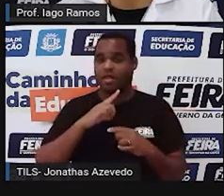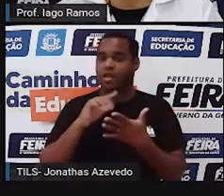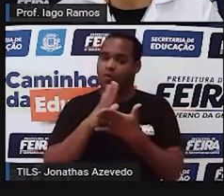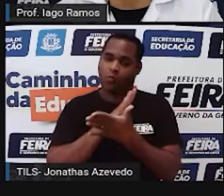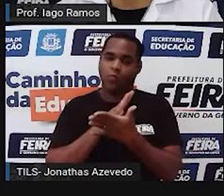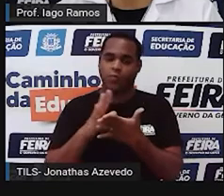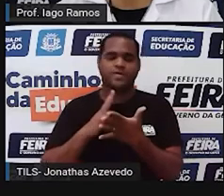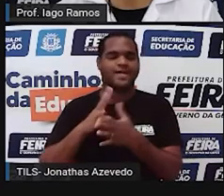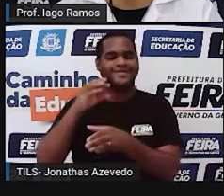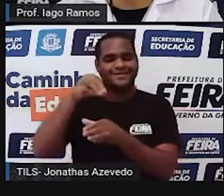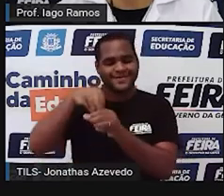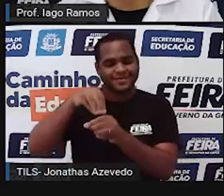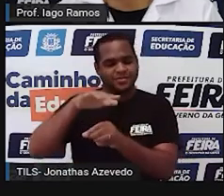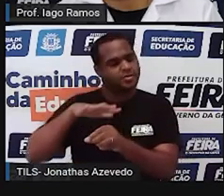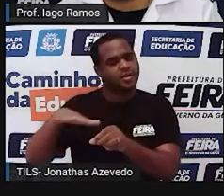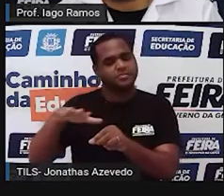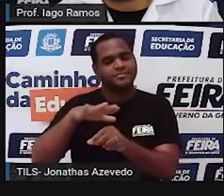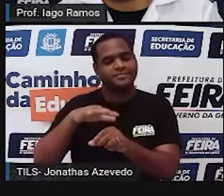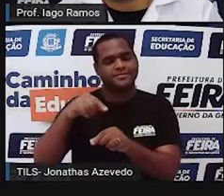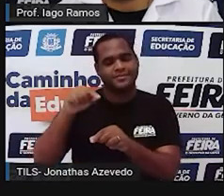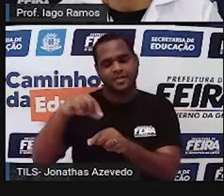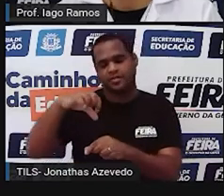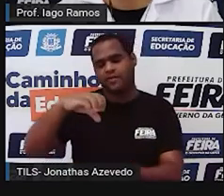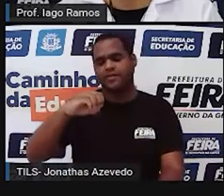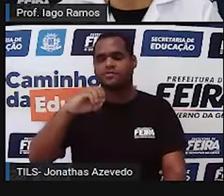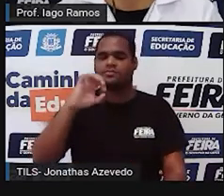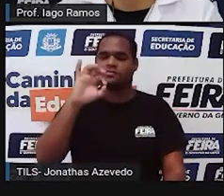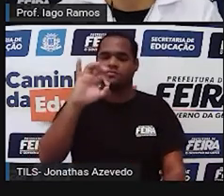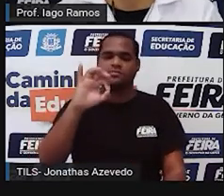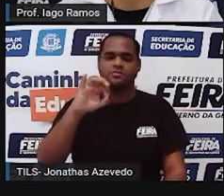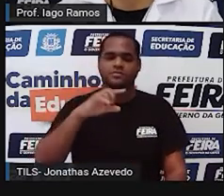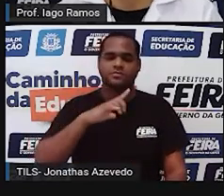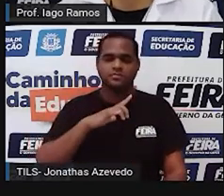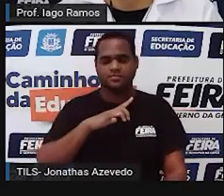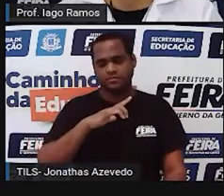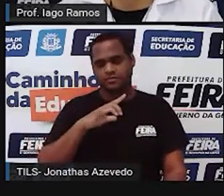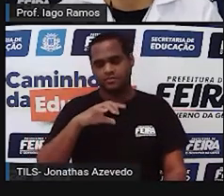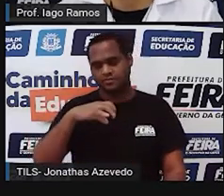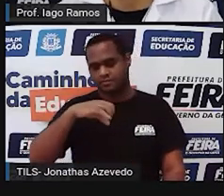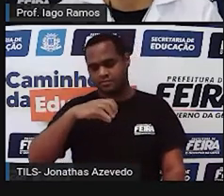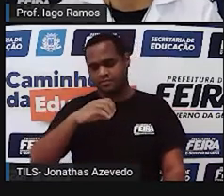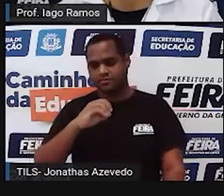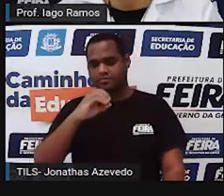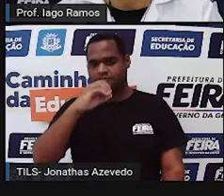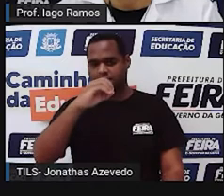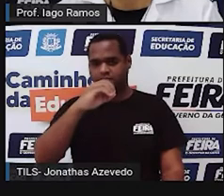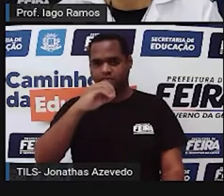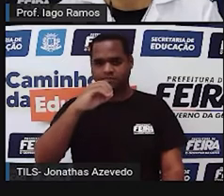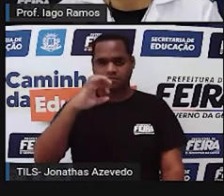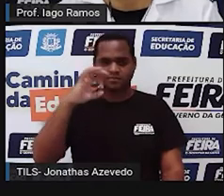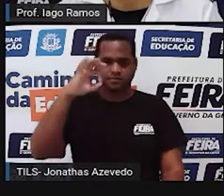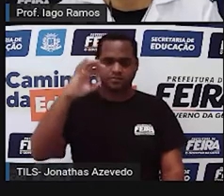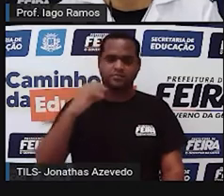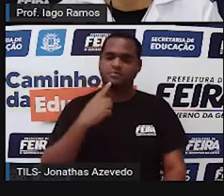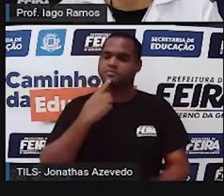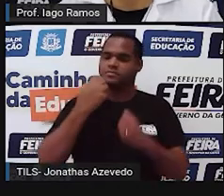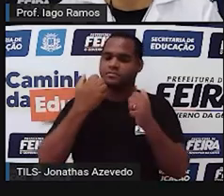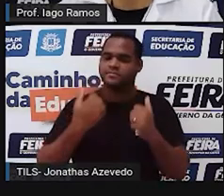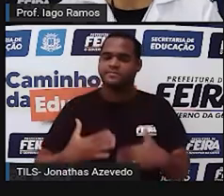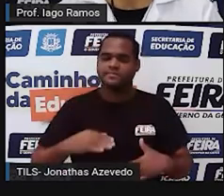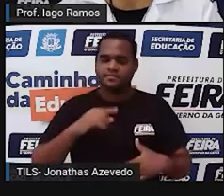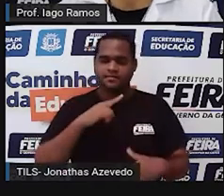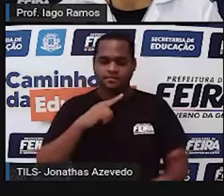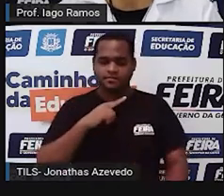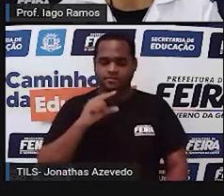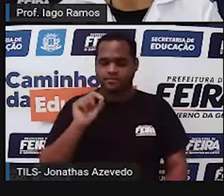internos medindo 90 graus. E quando um ângulo mede 90 graus, a gente chama esse ângulo de